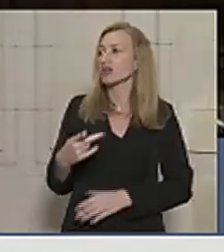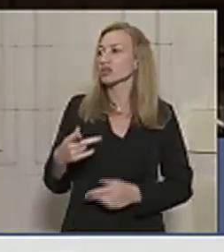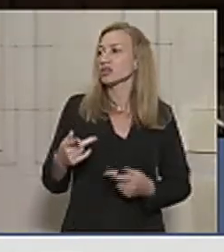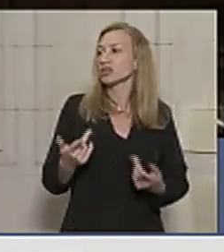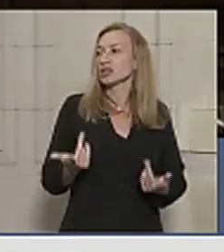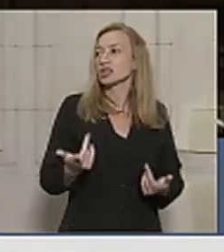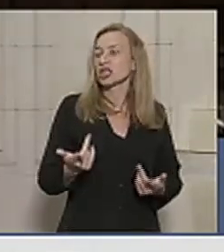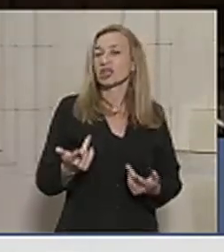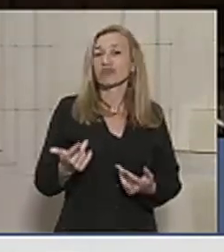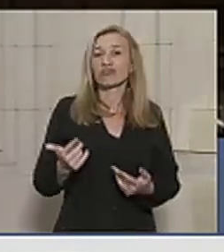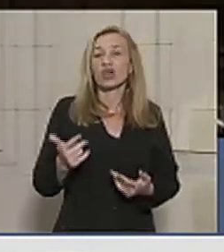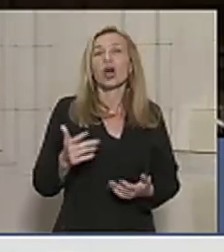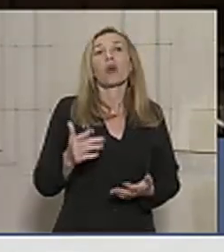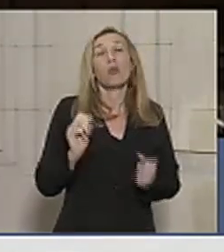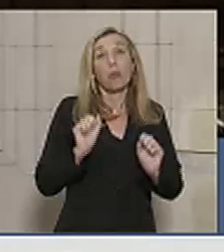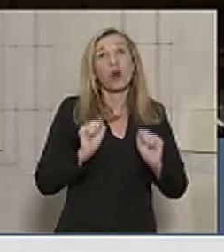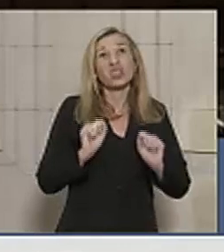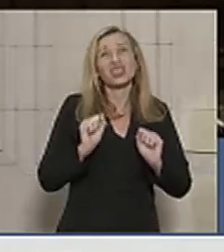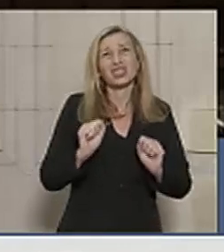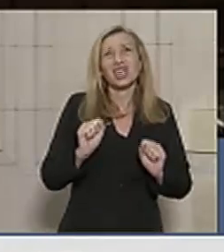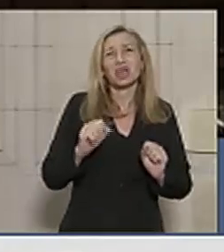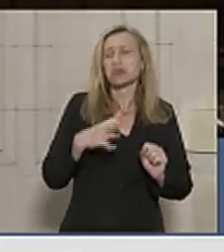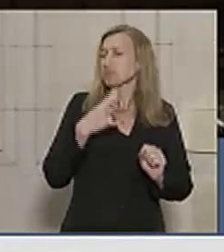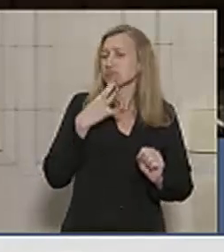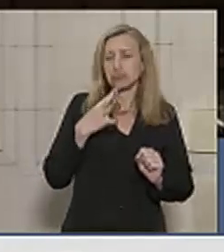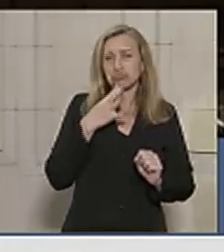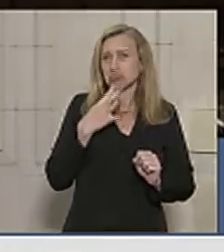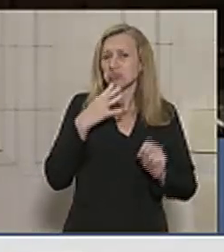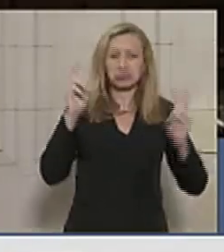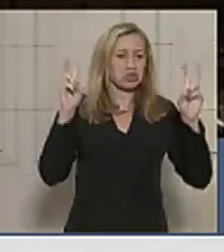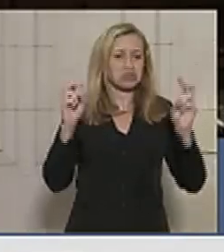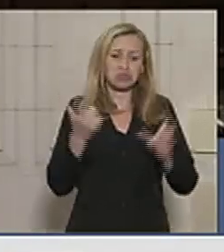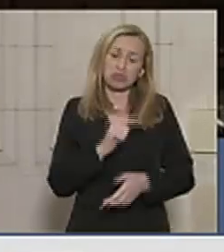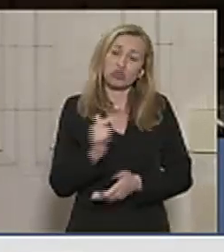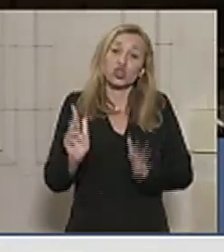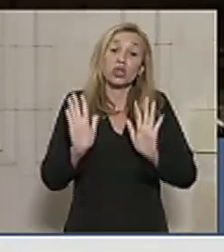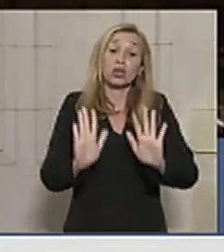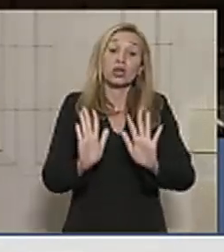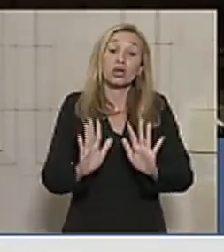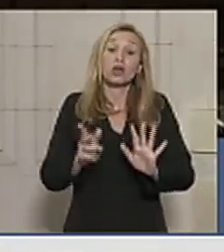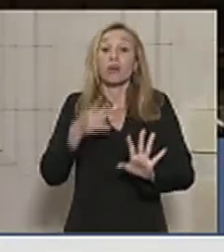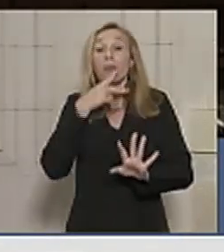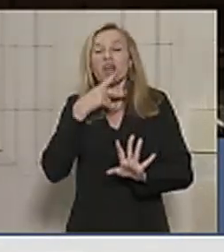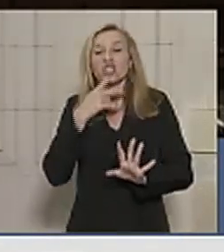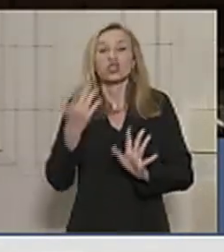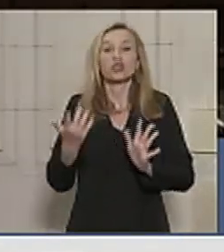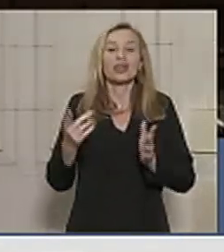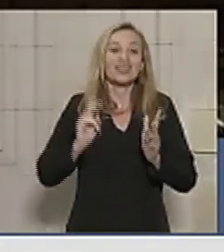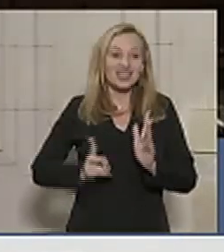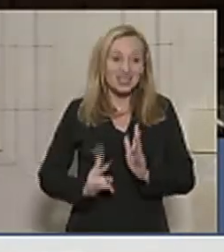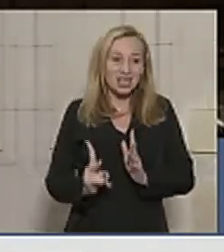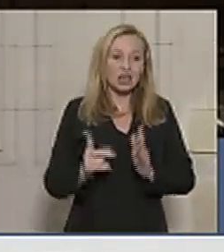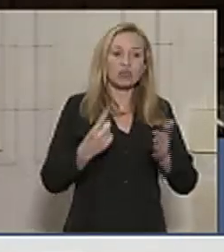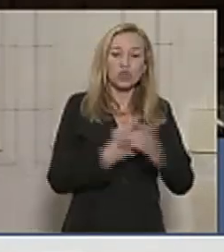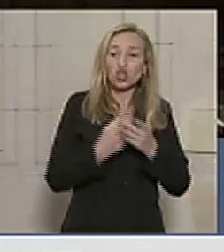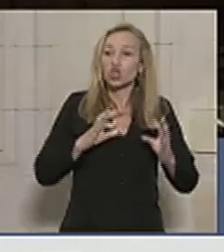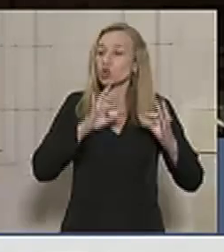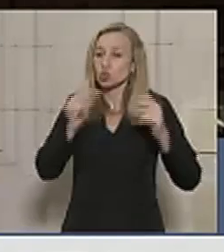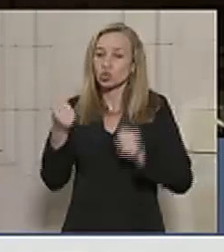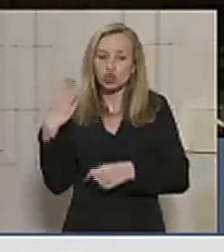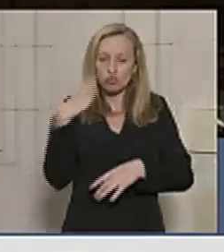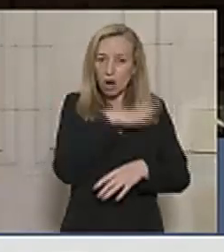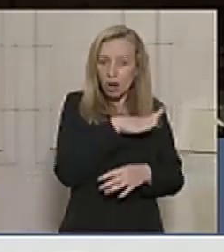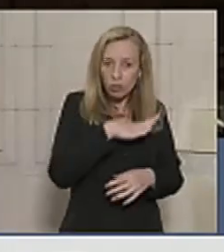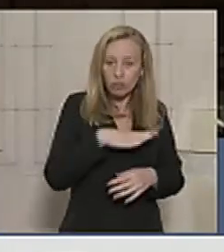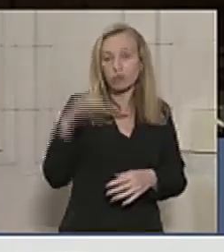sem conhecimento da matéria e sem ter discutido a matéria, esses partidos, eles sempre defenderam tudo de mal para o país.